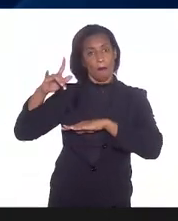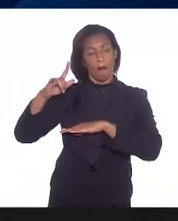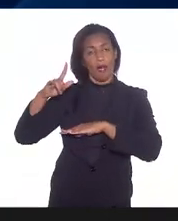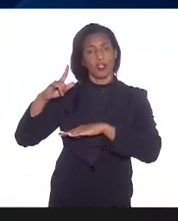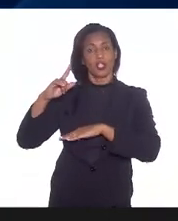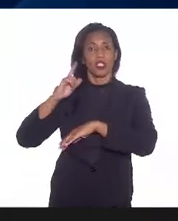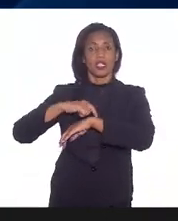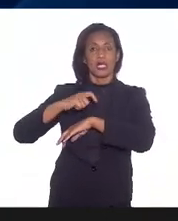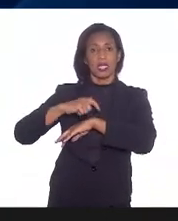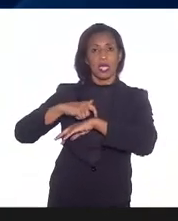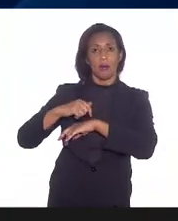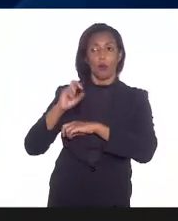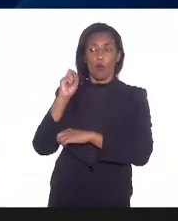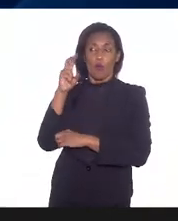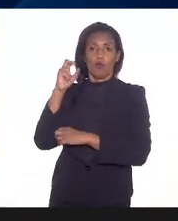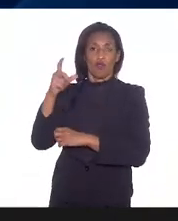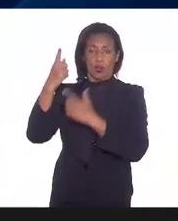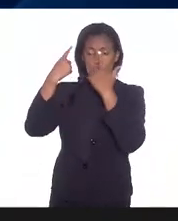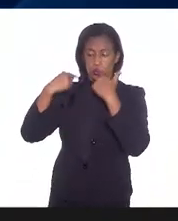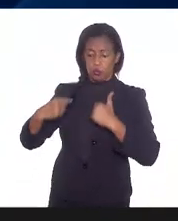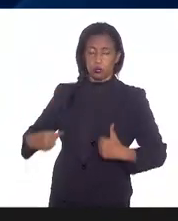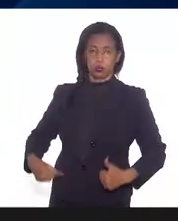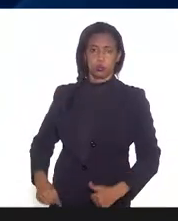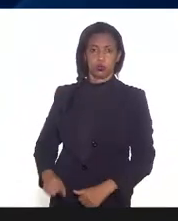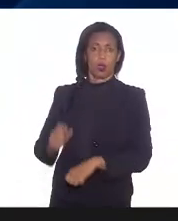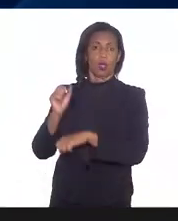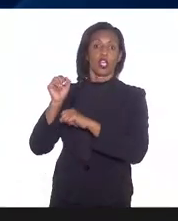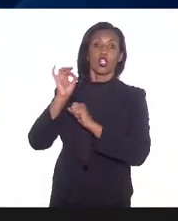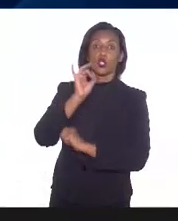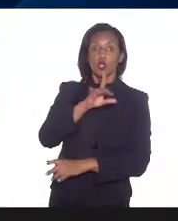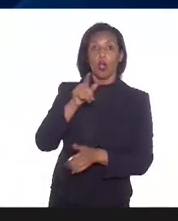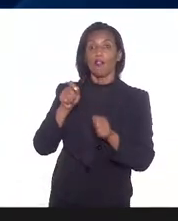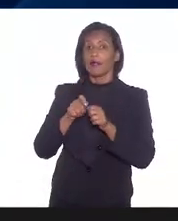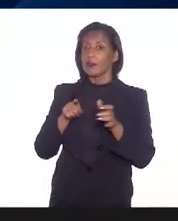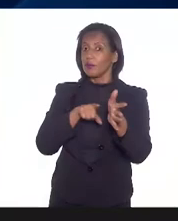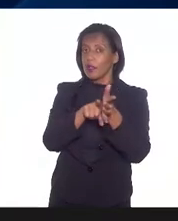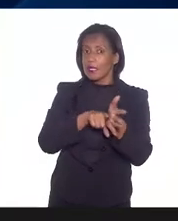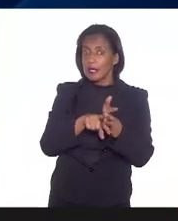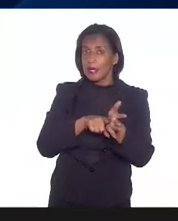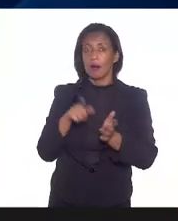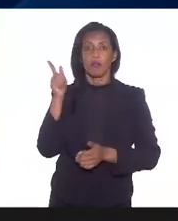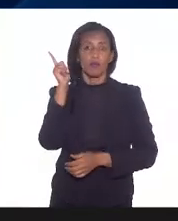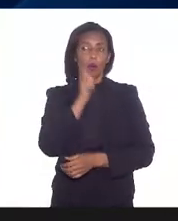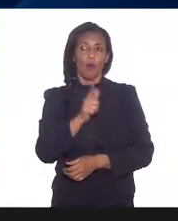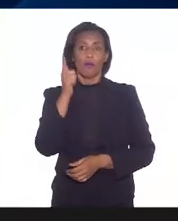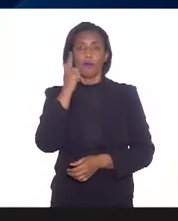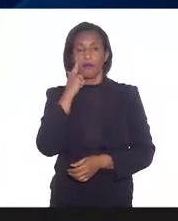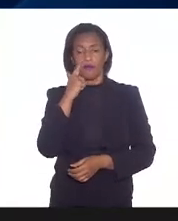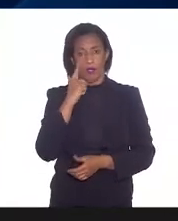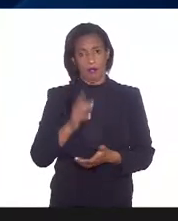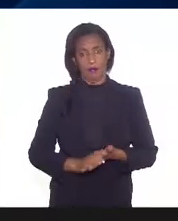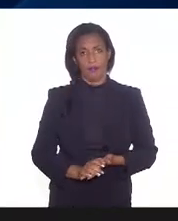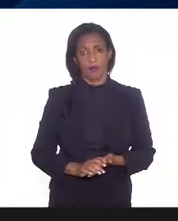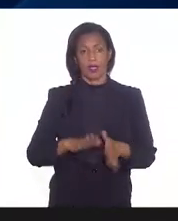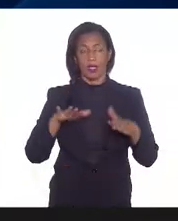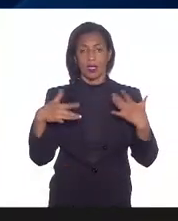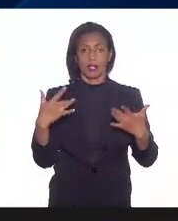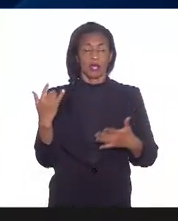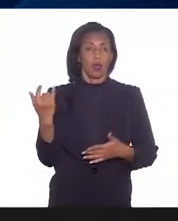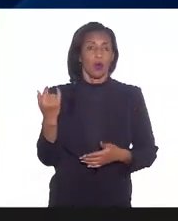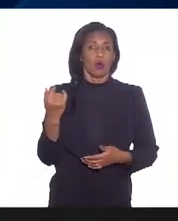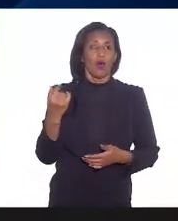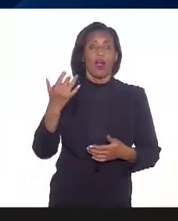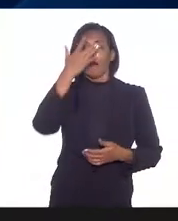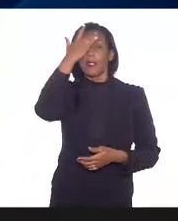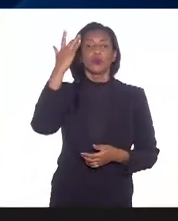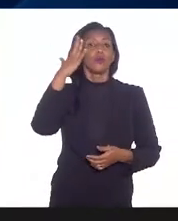vírus do que outras e somente fazendo o exame você consegue detectar isso. Mas o principal em relação à vacina é isso. As pessoas não sabem nem